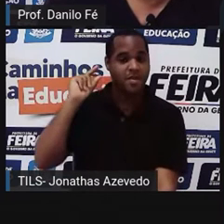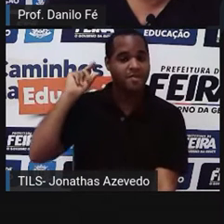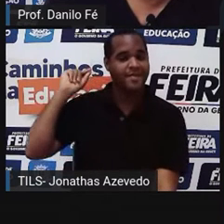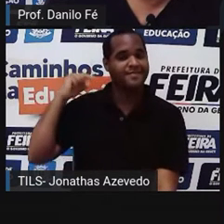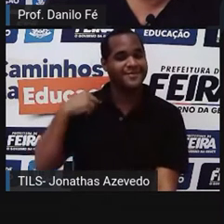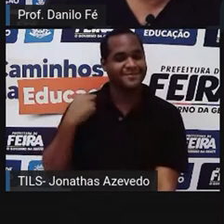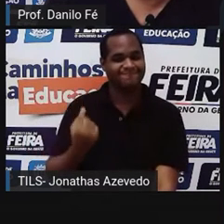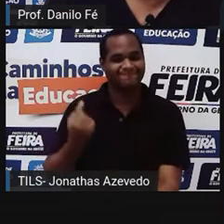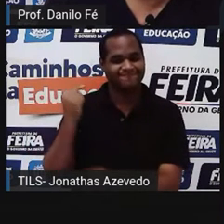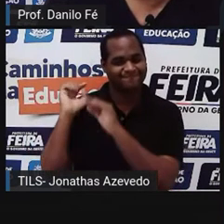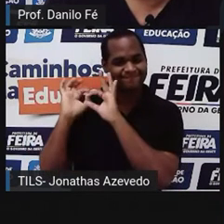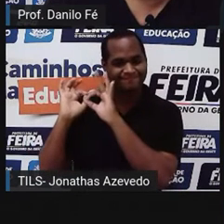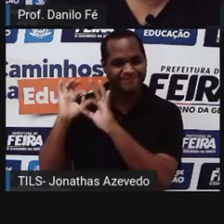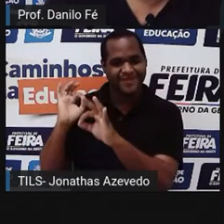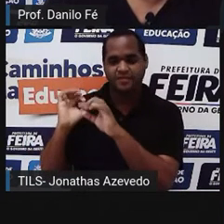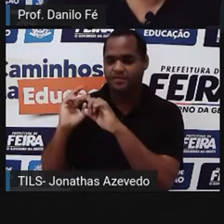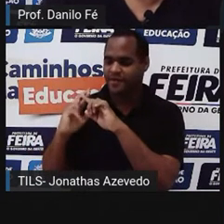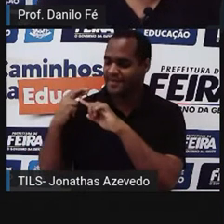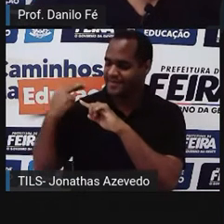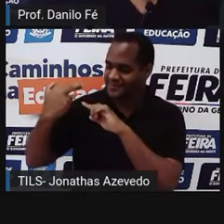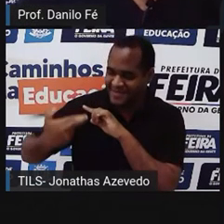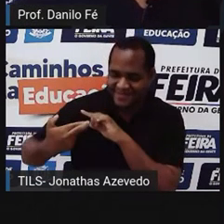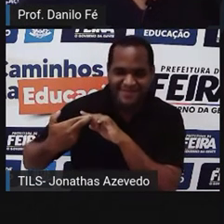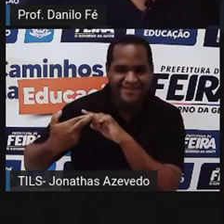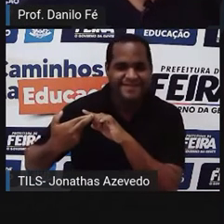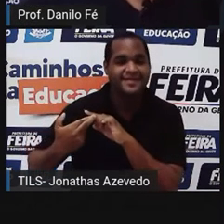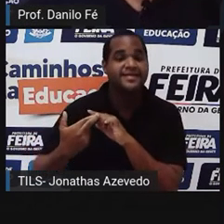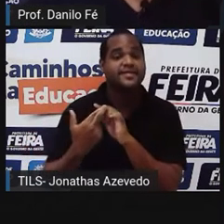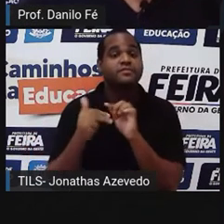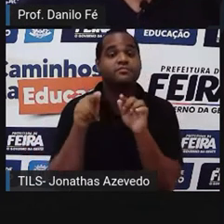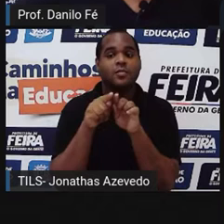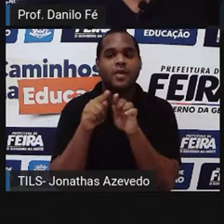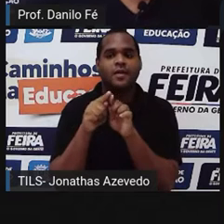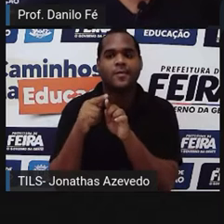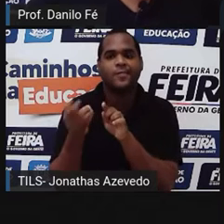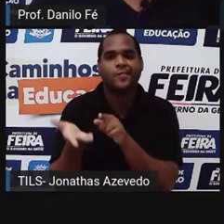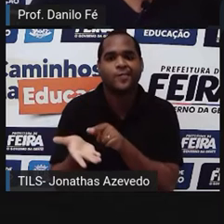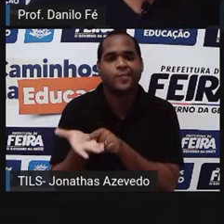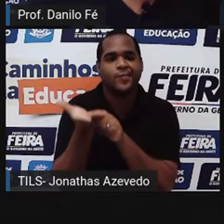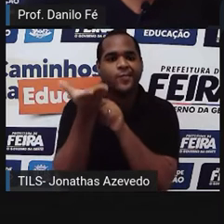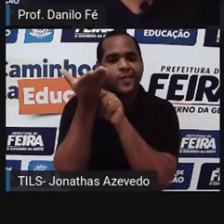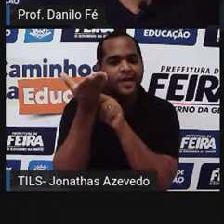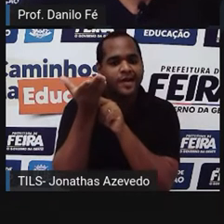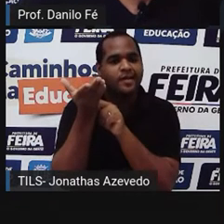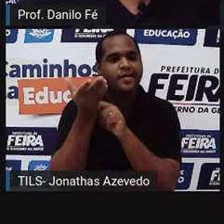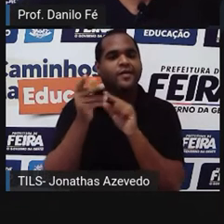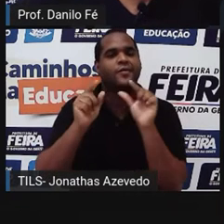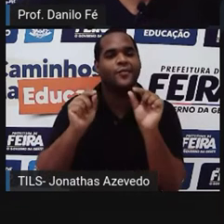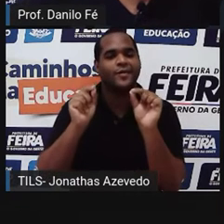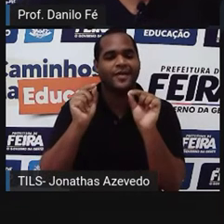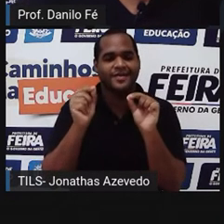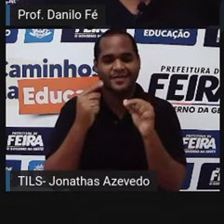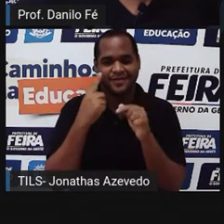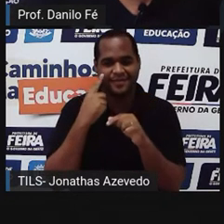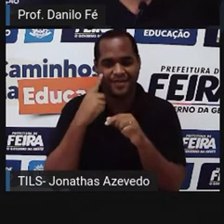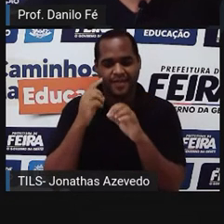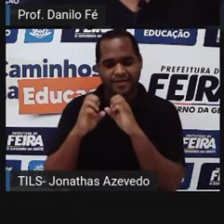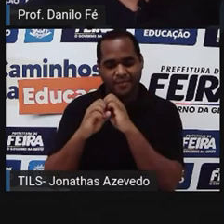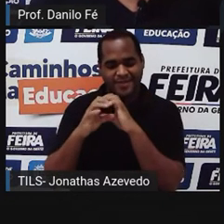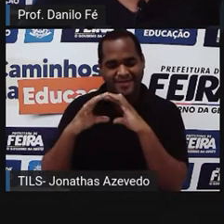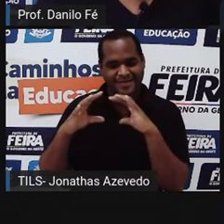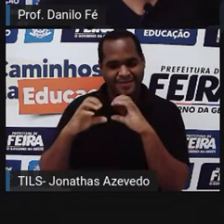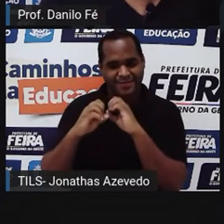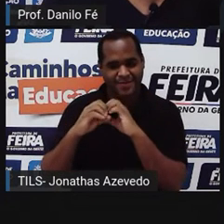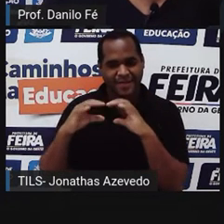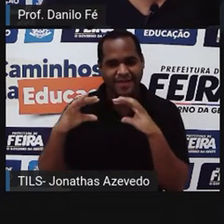desde lá os renascimentos, né? Mas o ápice foi nisso. O ápice a gente tem no iluminismo que